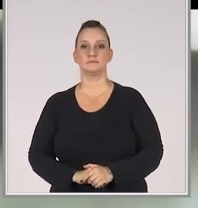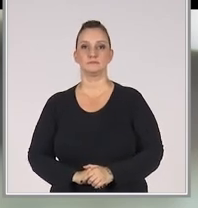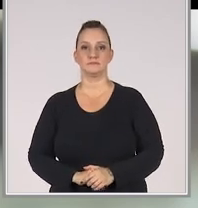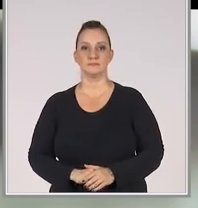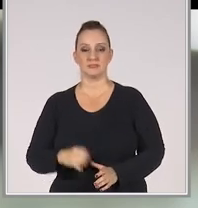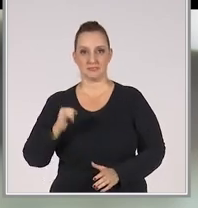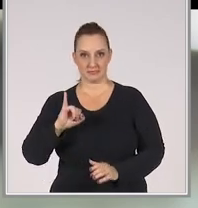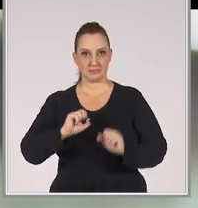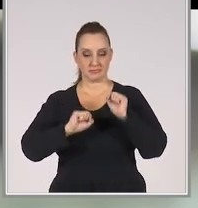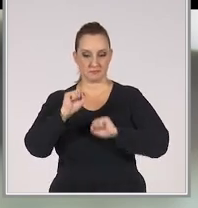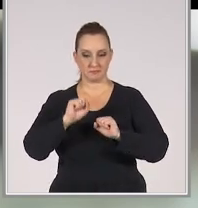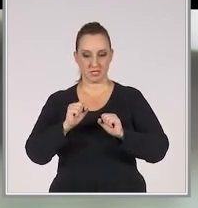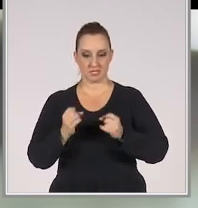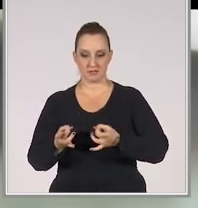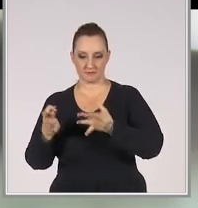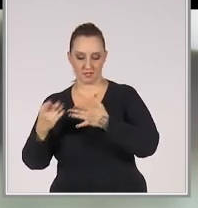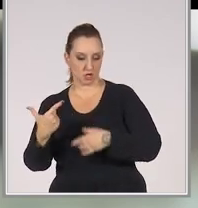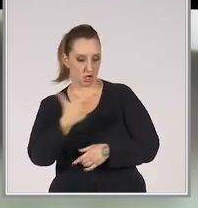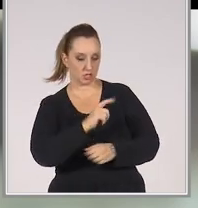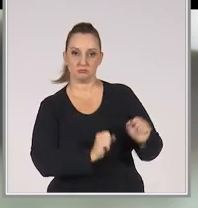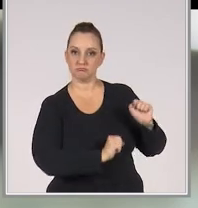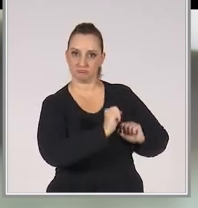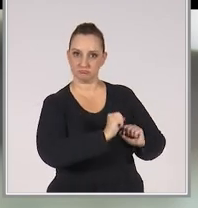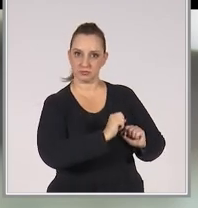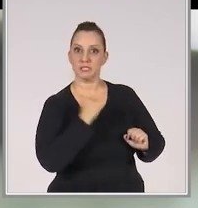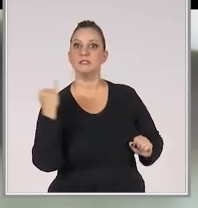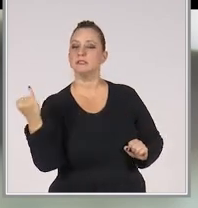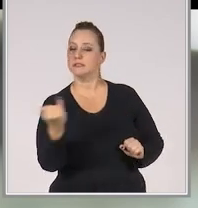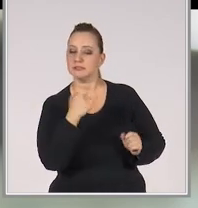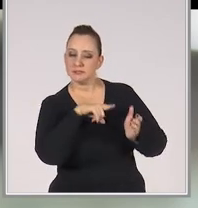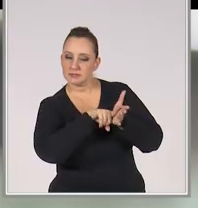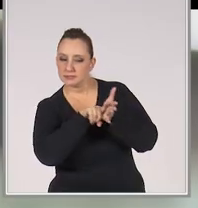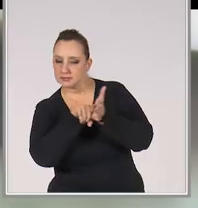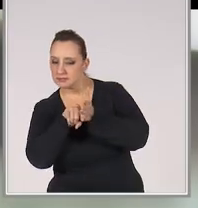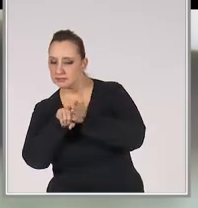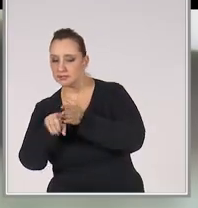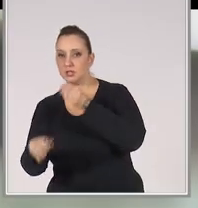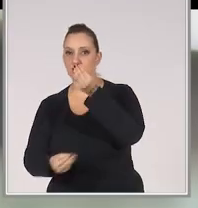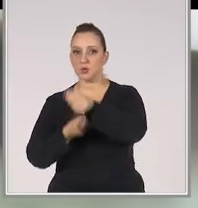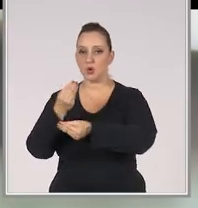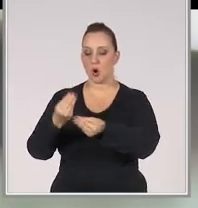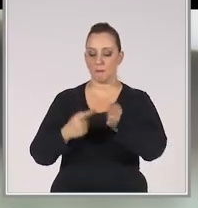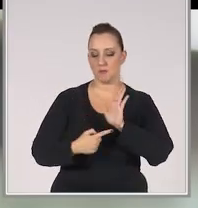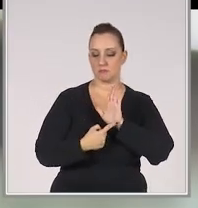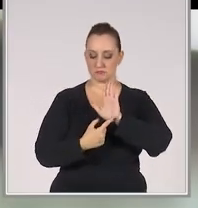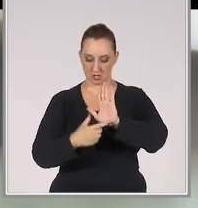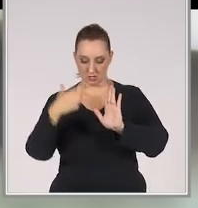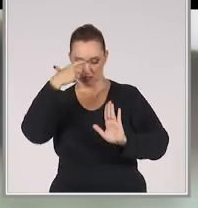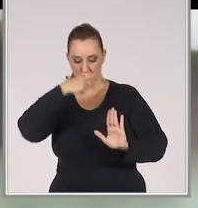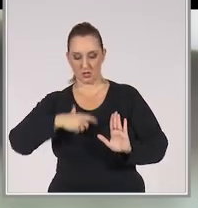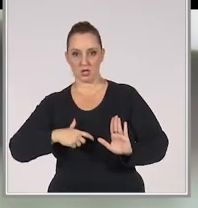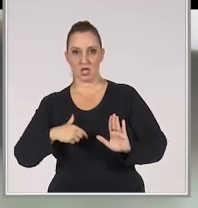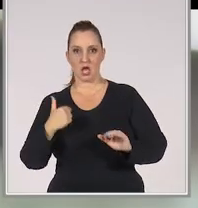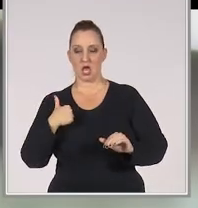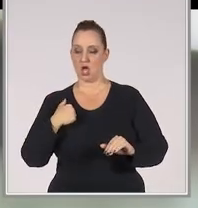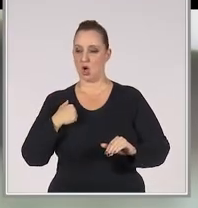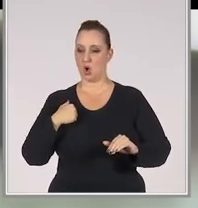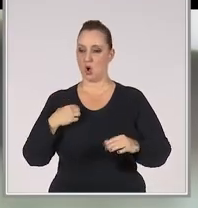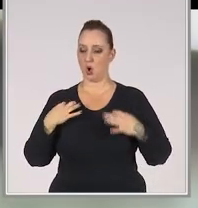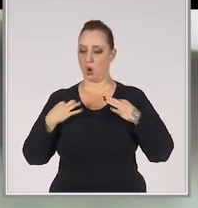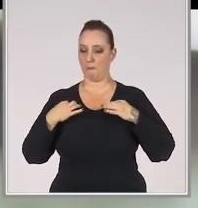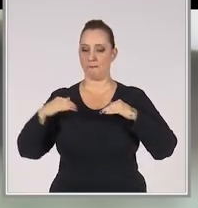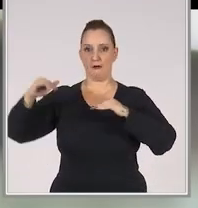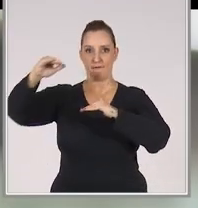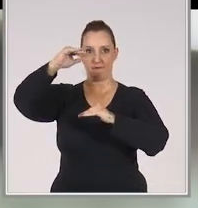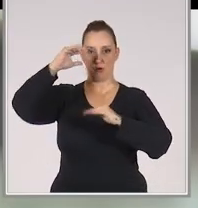negócios que vendem para outros negócios. É muito importante essa sondagem. Para saber como se apresentar. Eu vou mais formal.